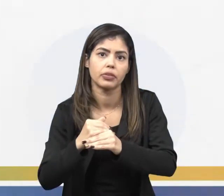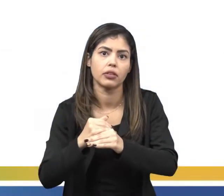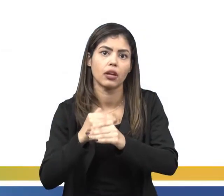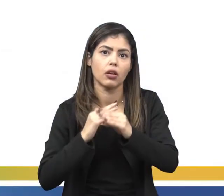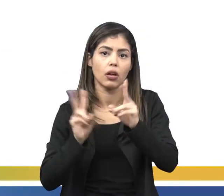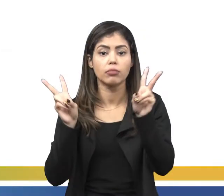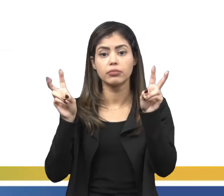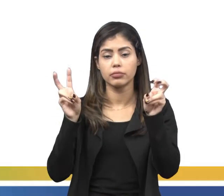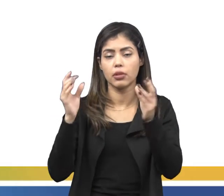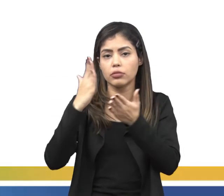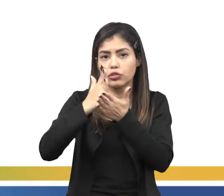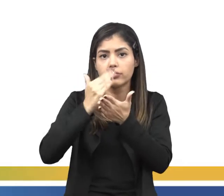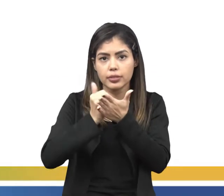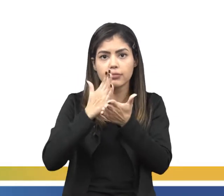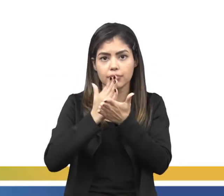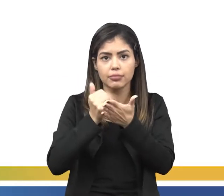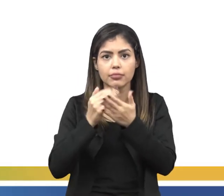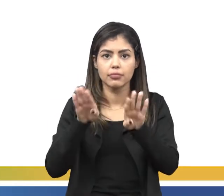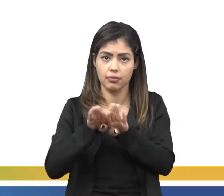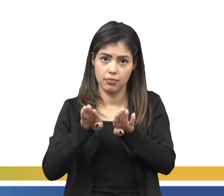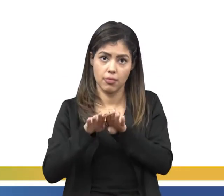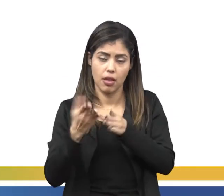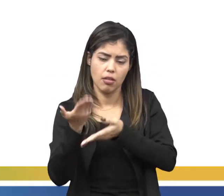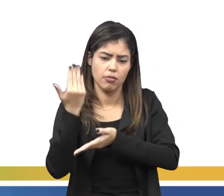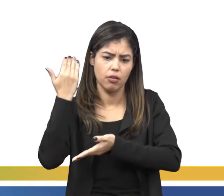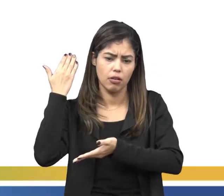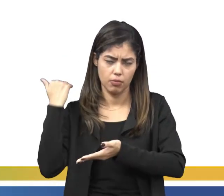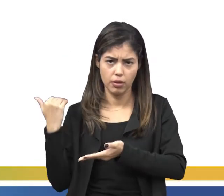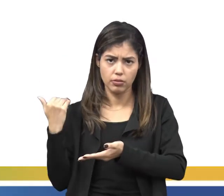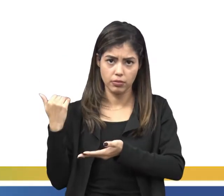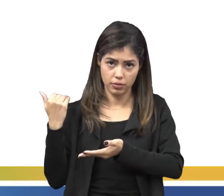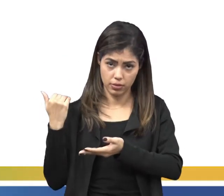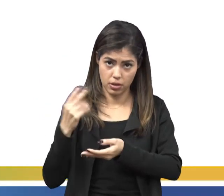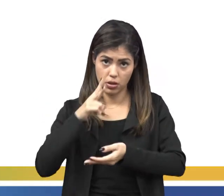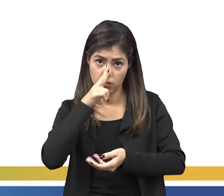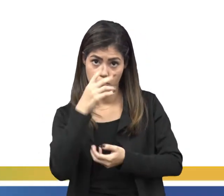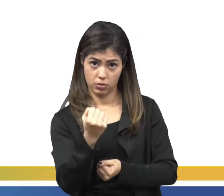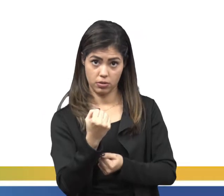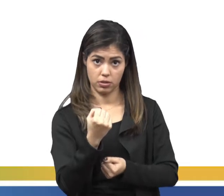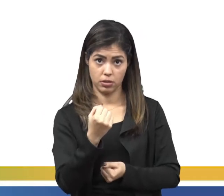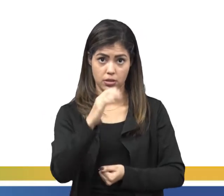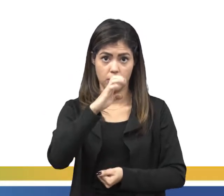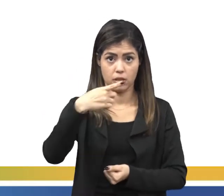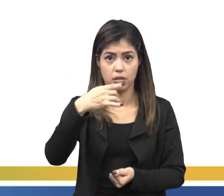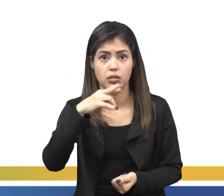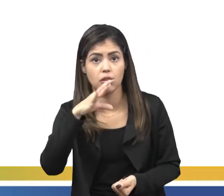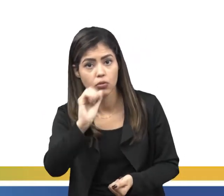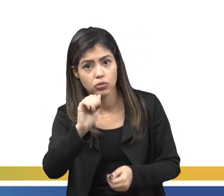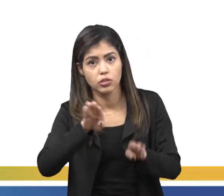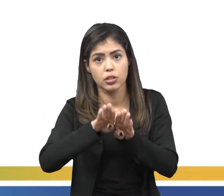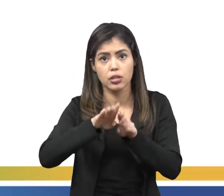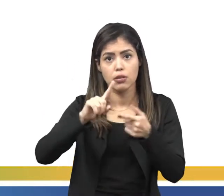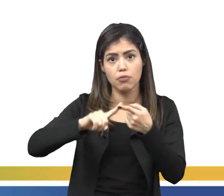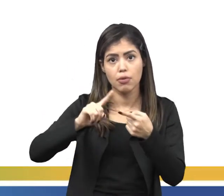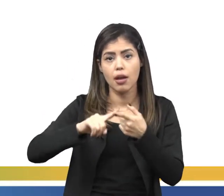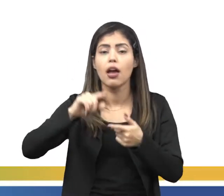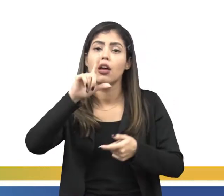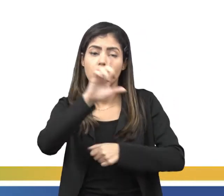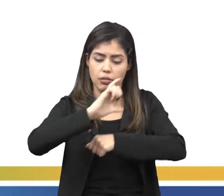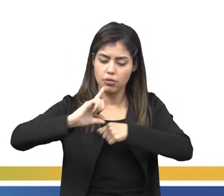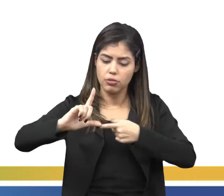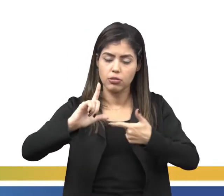a divisão, como eu tinha dito anteriormente, do poder executivo, poder legislativo, poder judiciário,